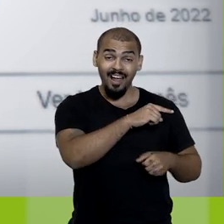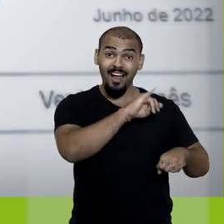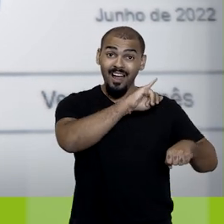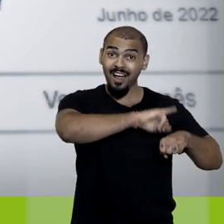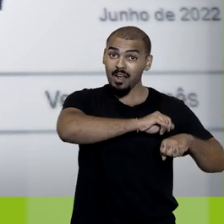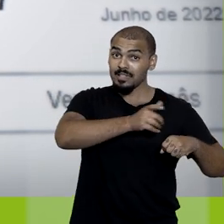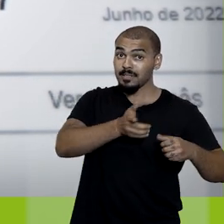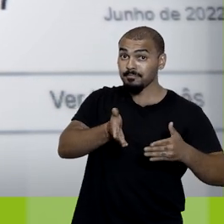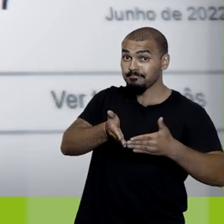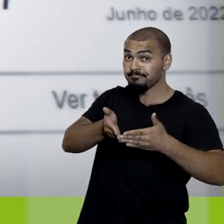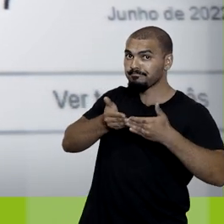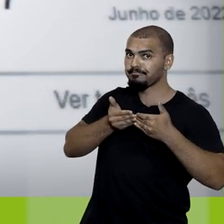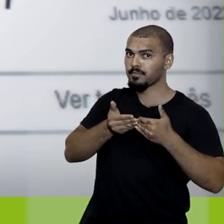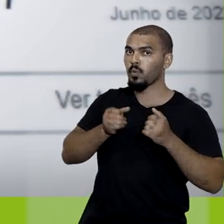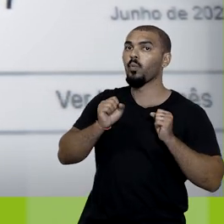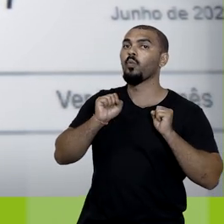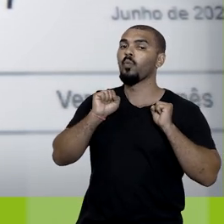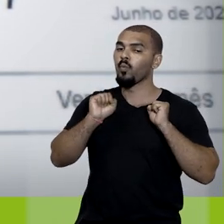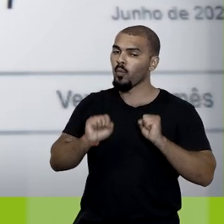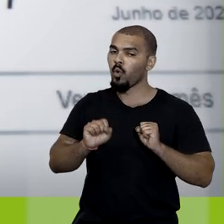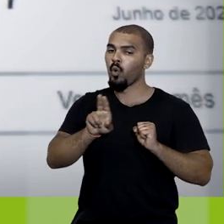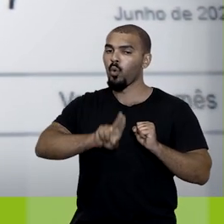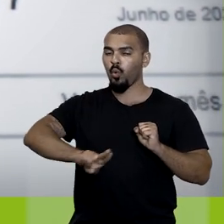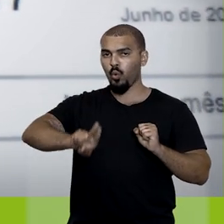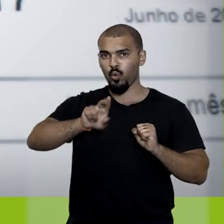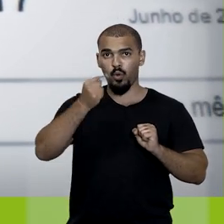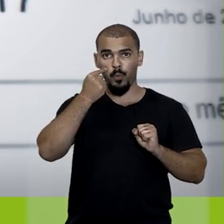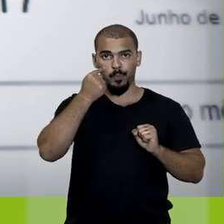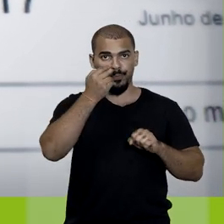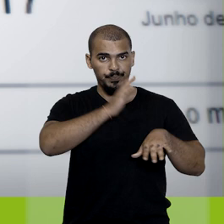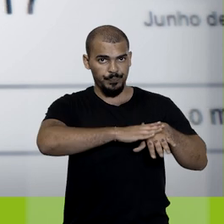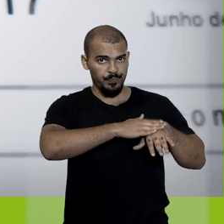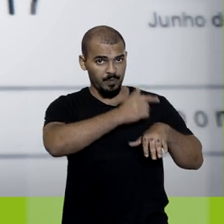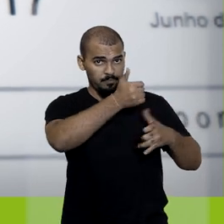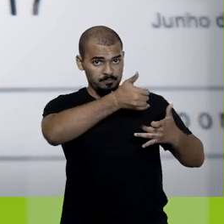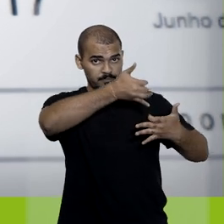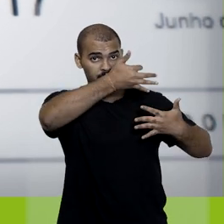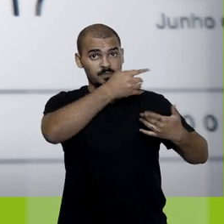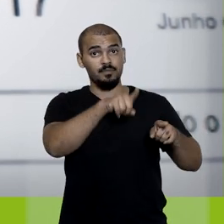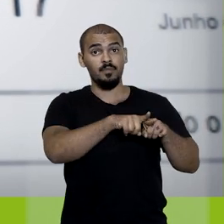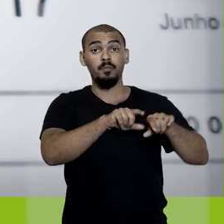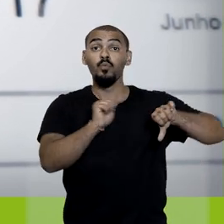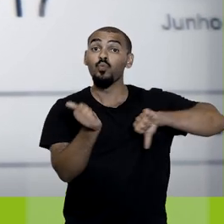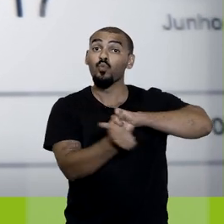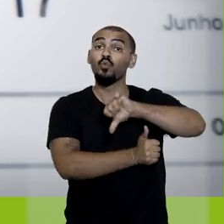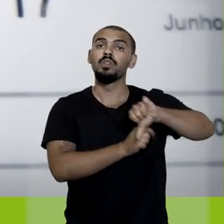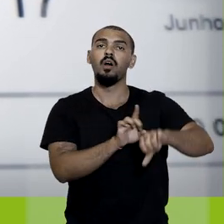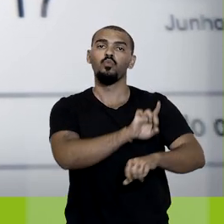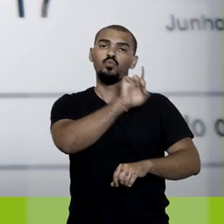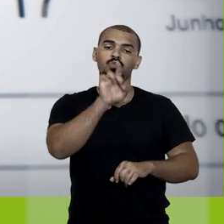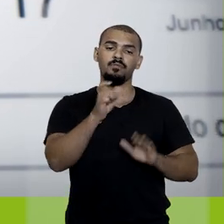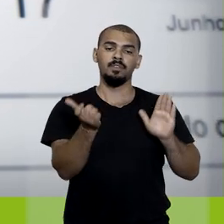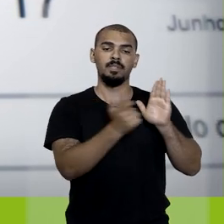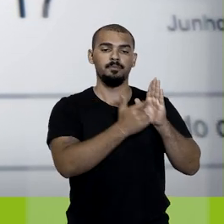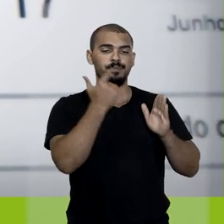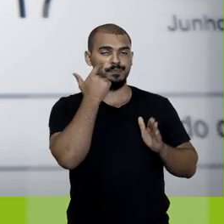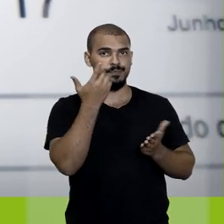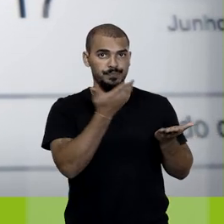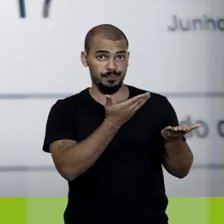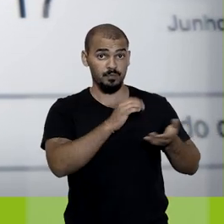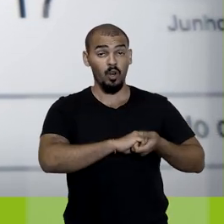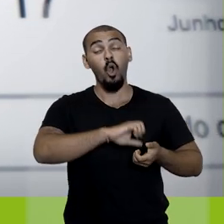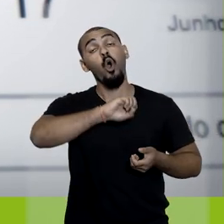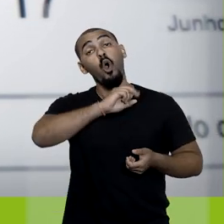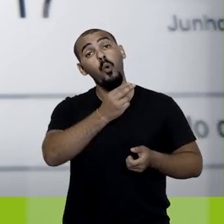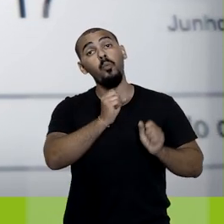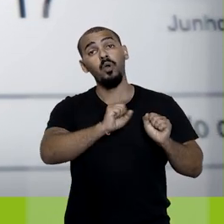A unidade que definiu o retorno pode, usando a coluna Ações, alterar o retorno clicando sobre este